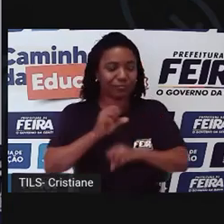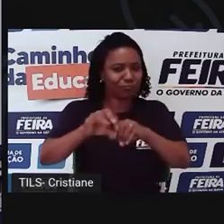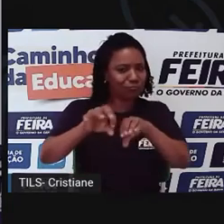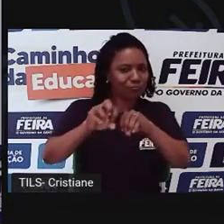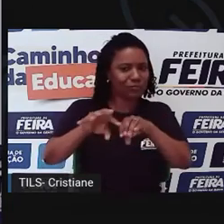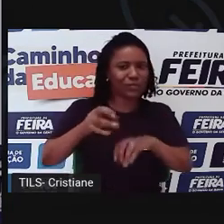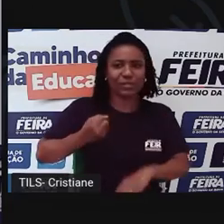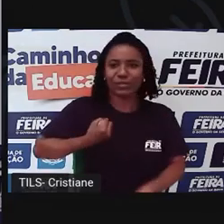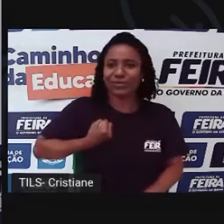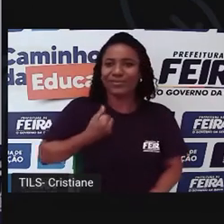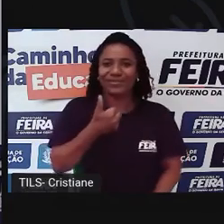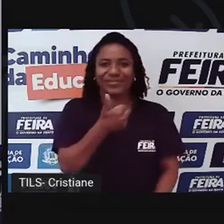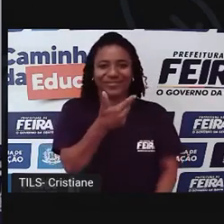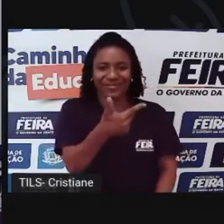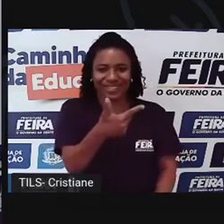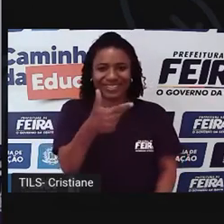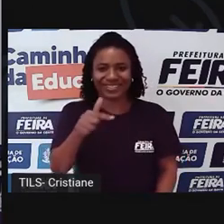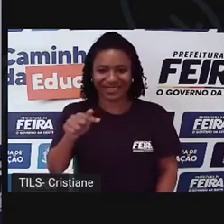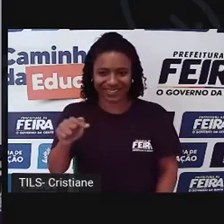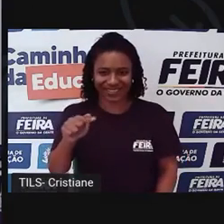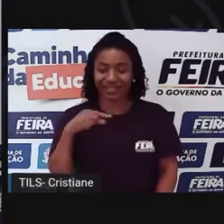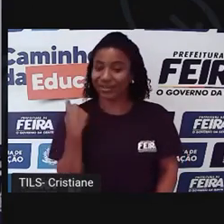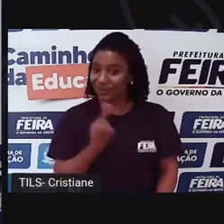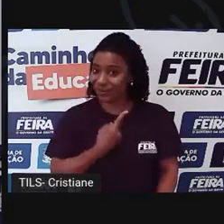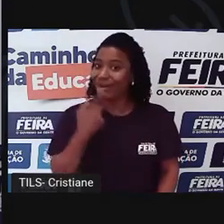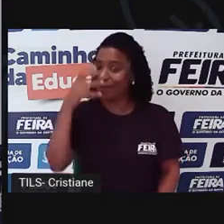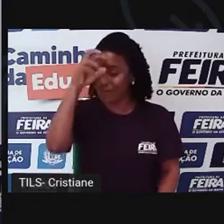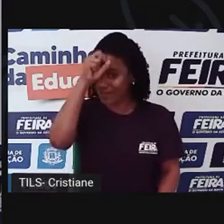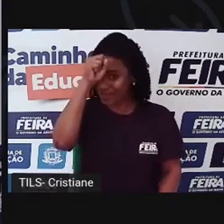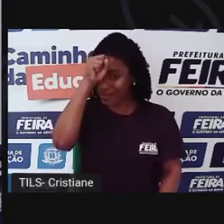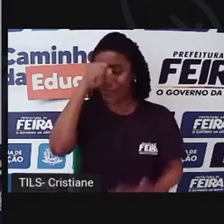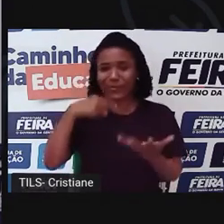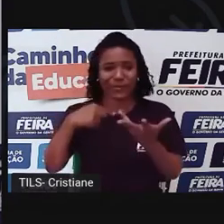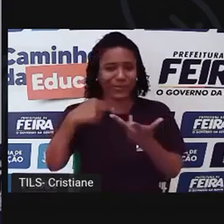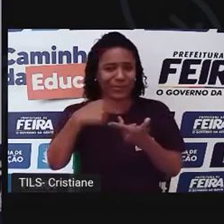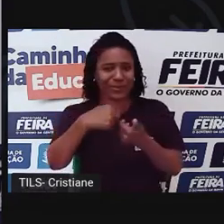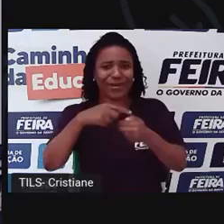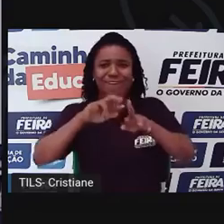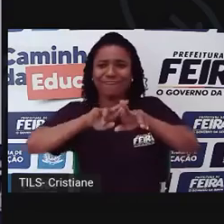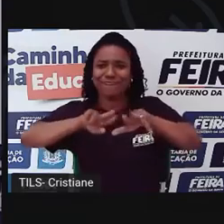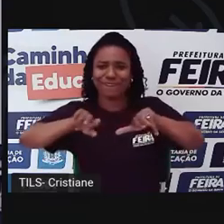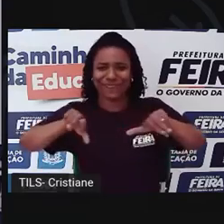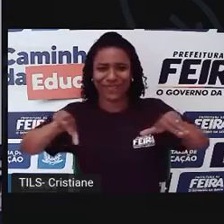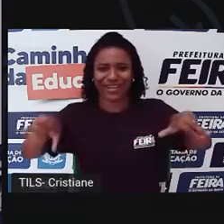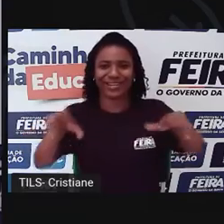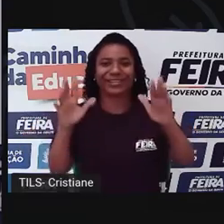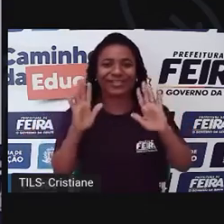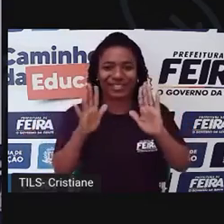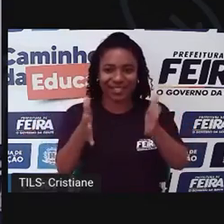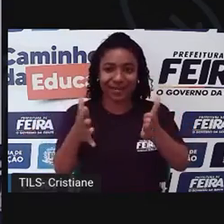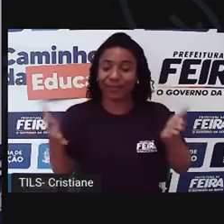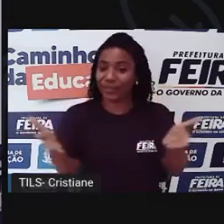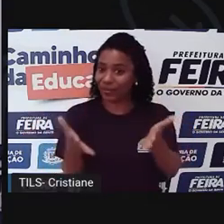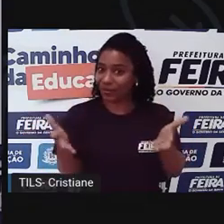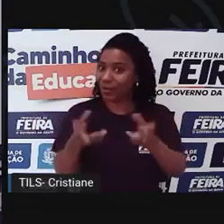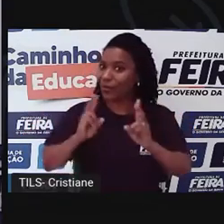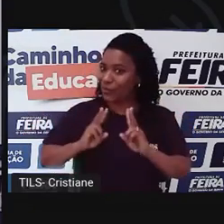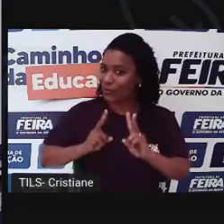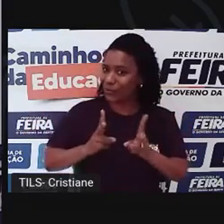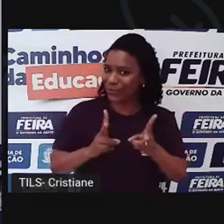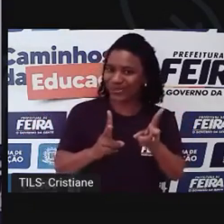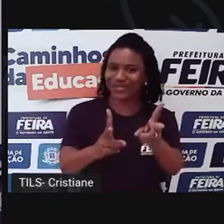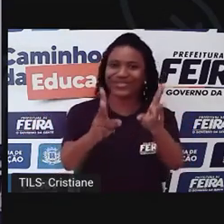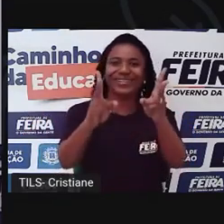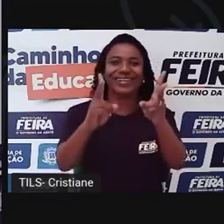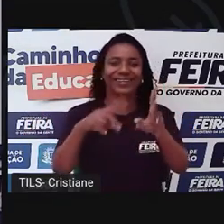onde nós já estudamos muitas coisas legais, e hoje nós vamos dar continuidade a isso. Espero que vocês tenham aprendido